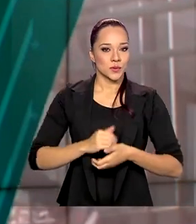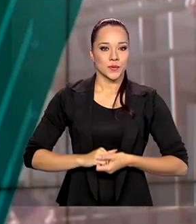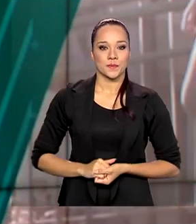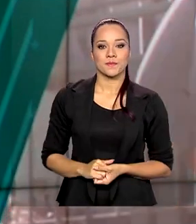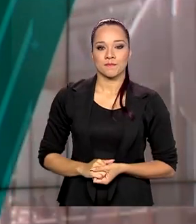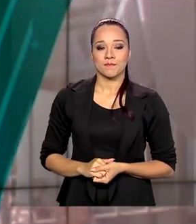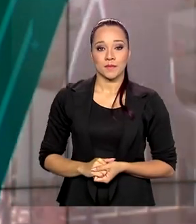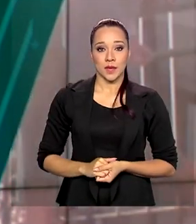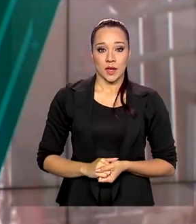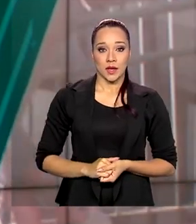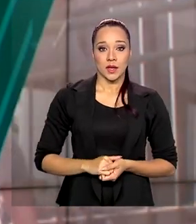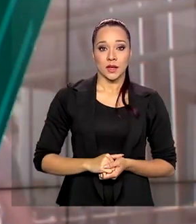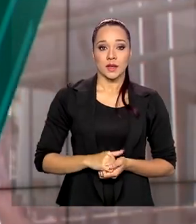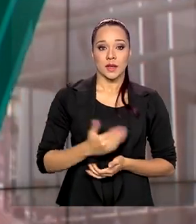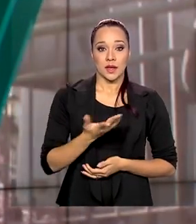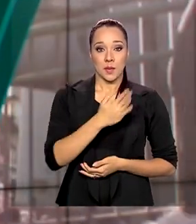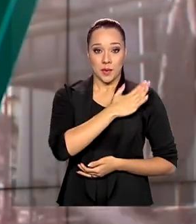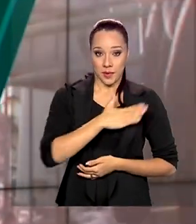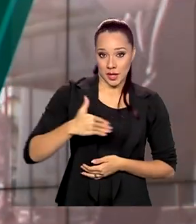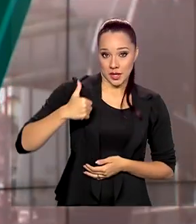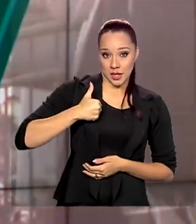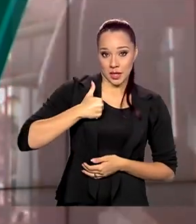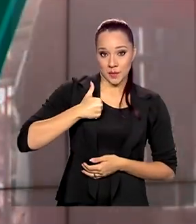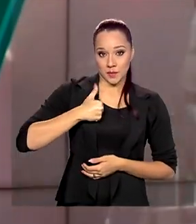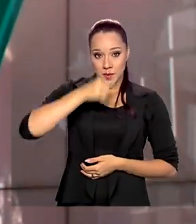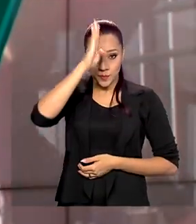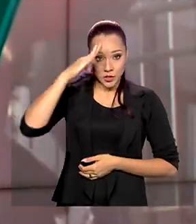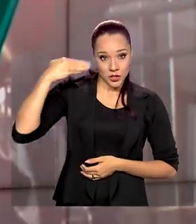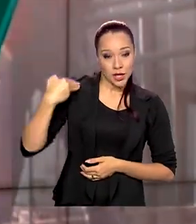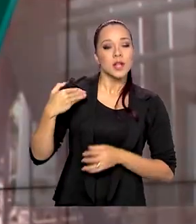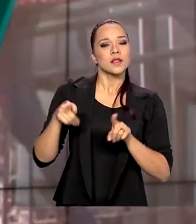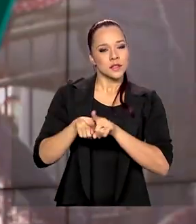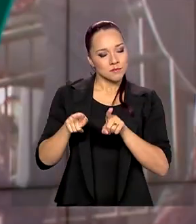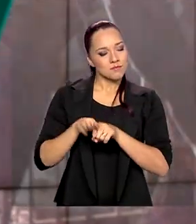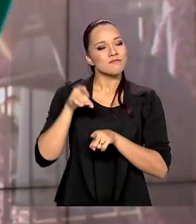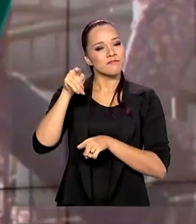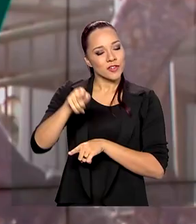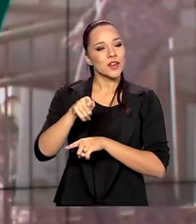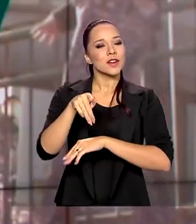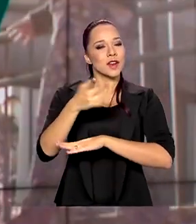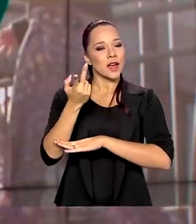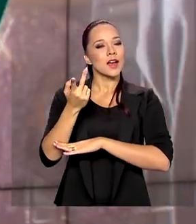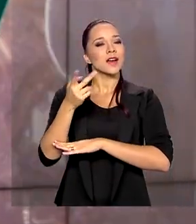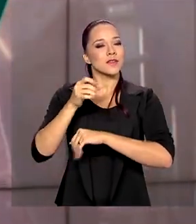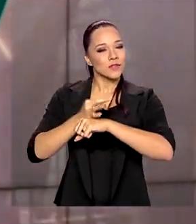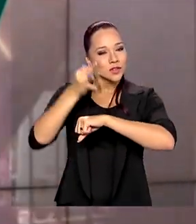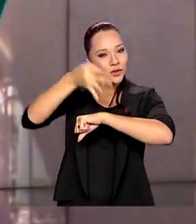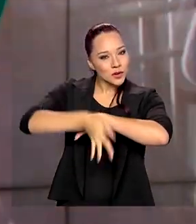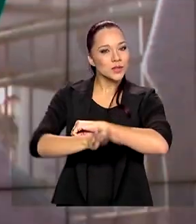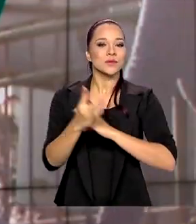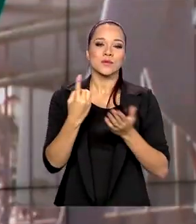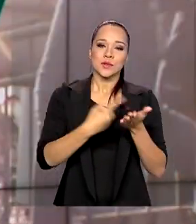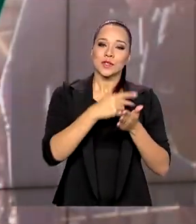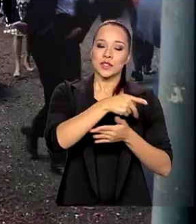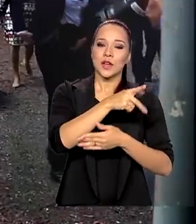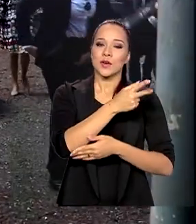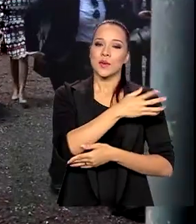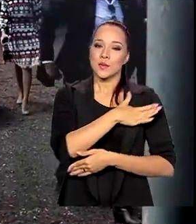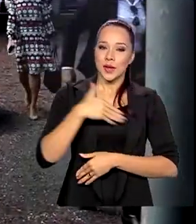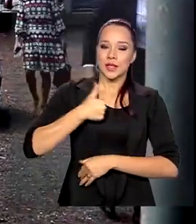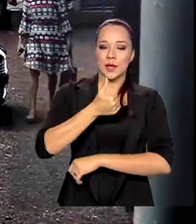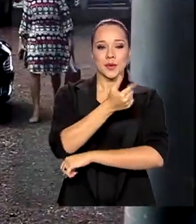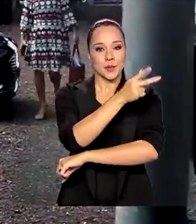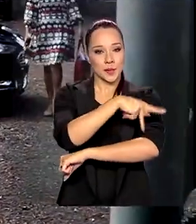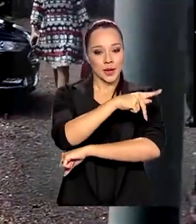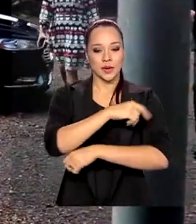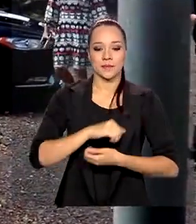E a primeira-dama Michele Bolsonaro também esteve em Foz do Iguaçu e cumpriu a agenda com a primeira-dama do Paraguai. A